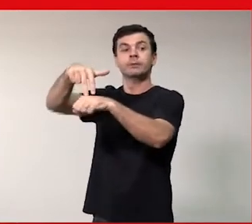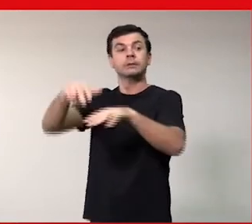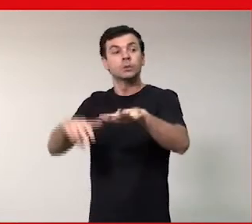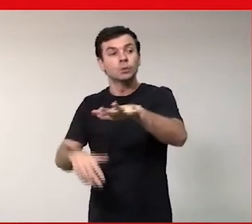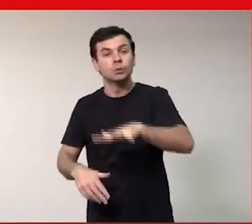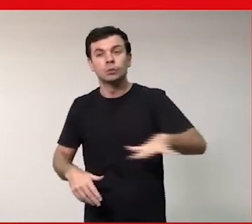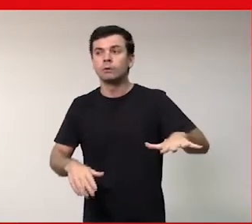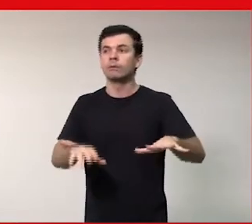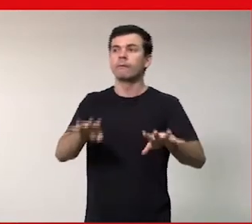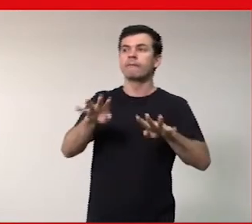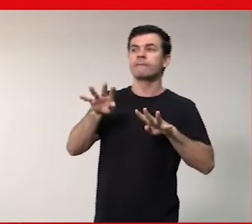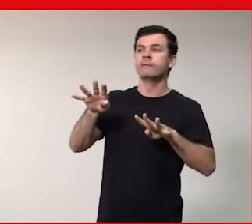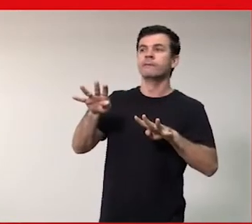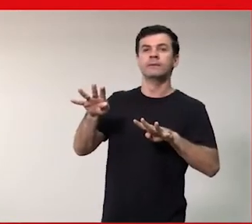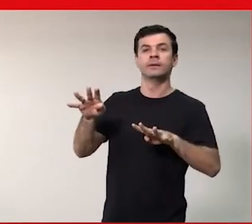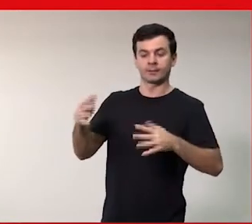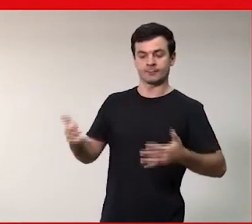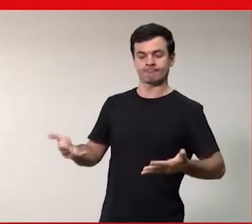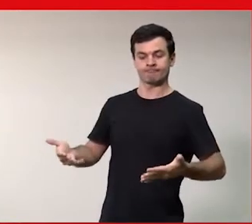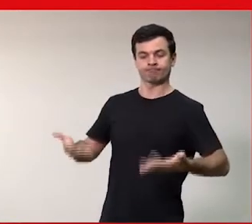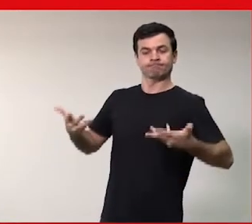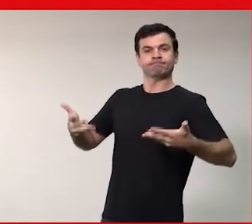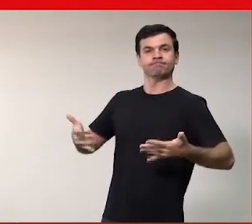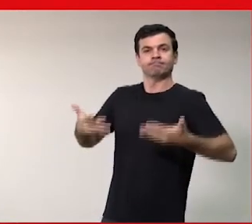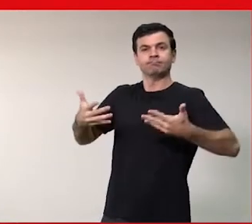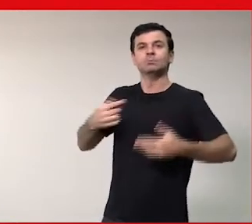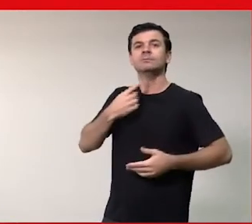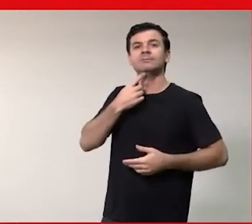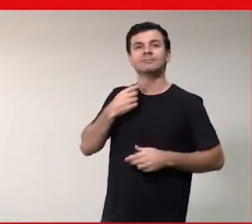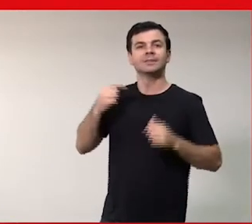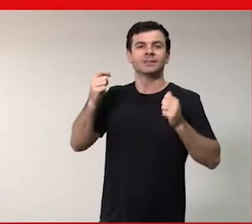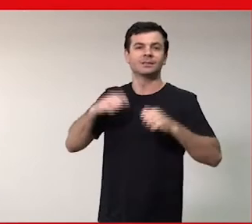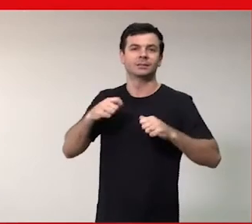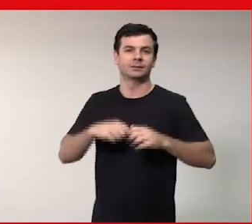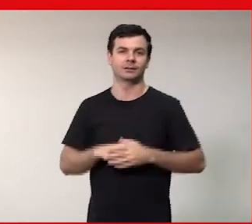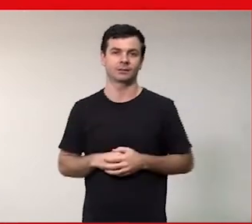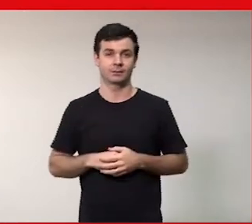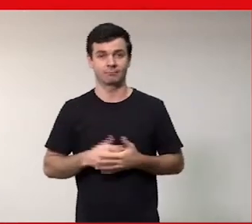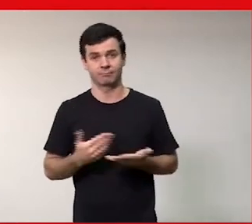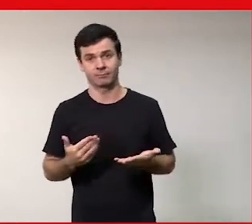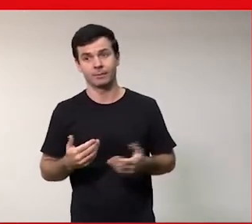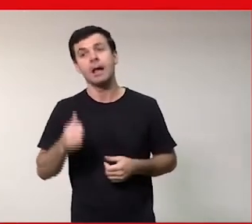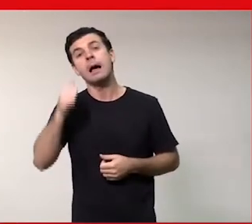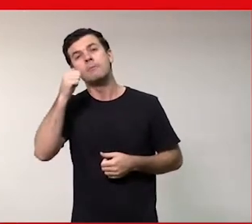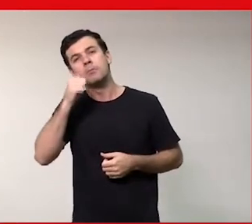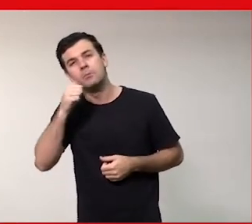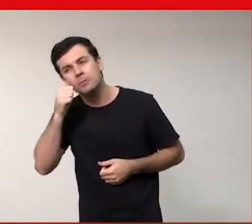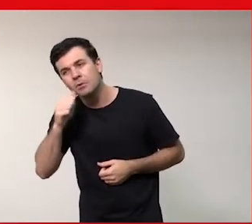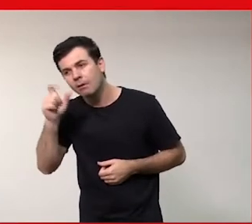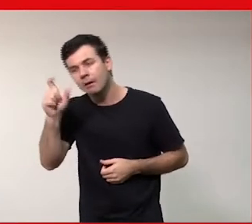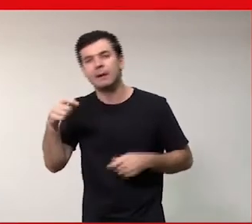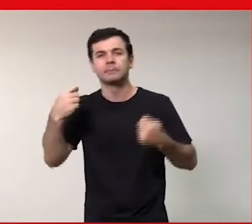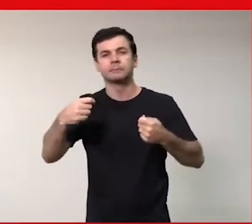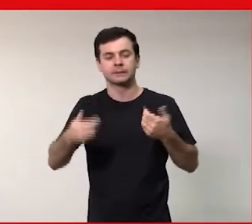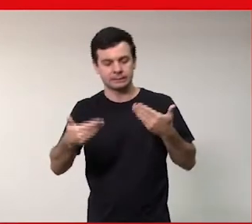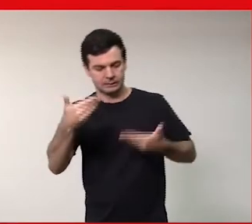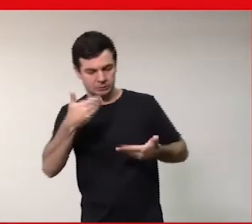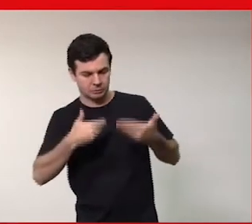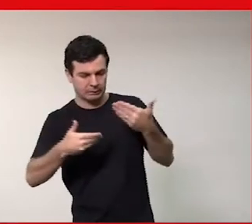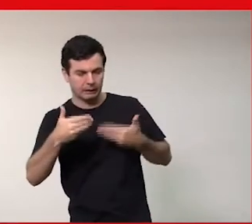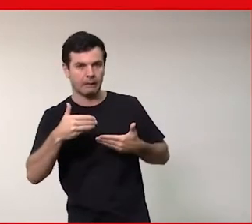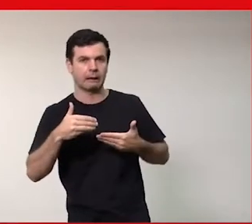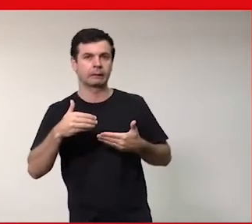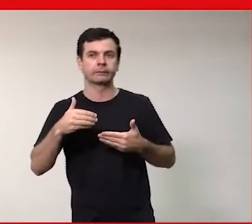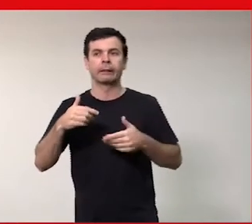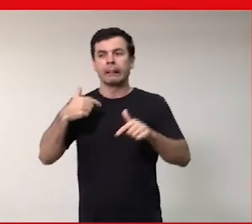desconstruir esses estereótipos irreais de que por exemplo a mulher é ótima para cuidado aí a mulher ela consegue fazer mil coisas